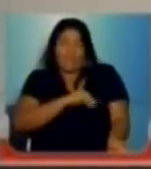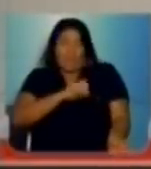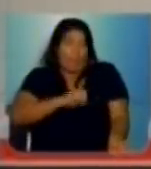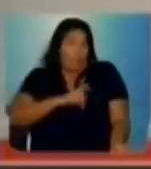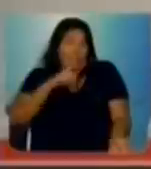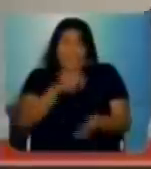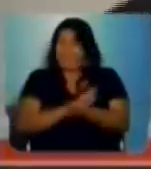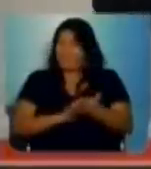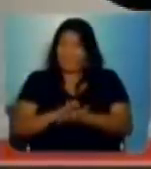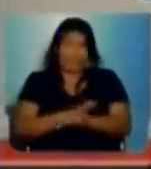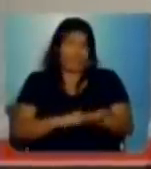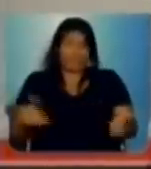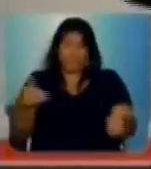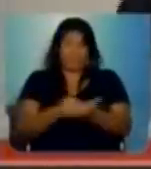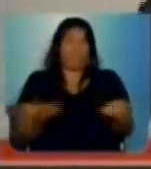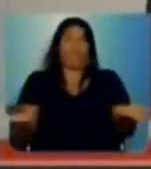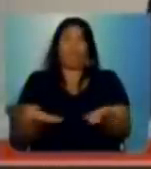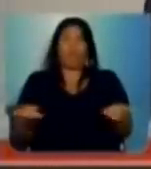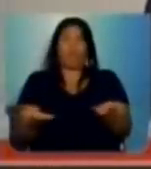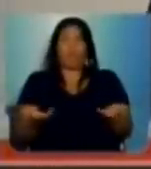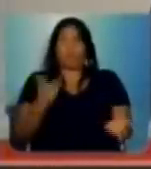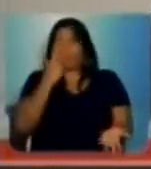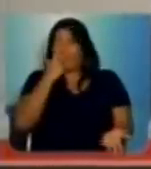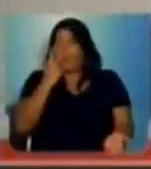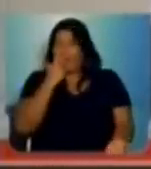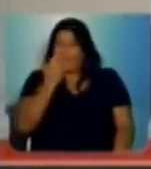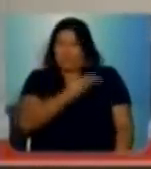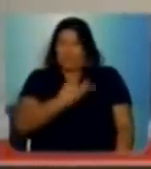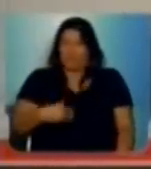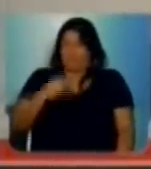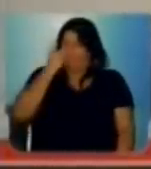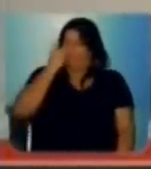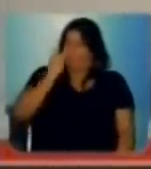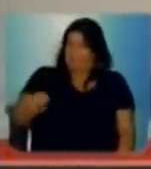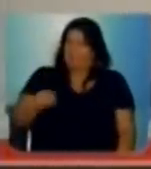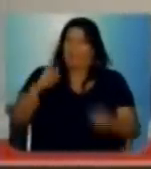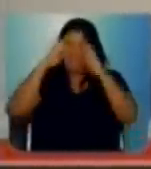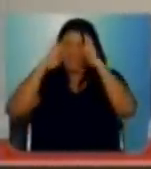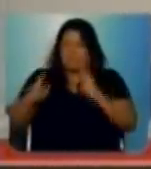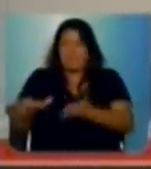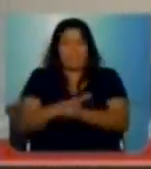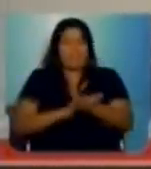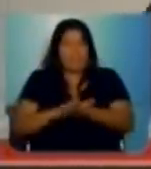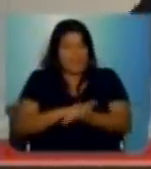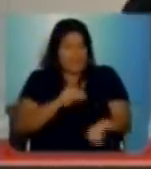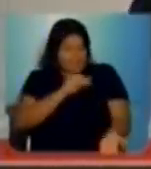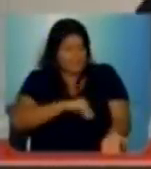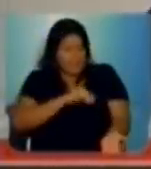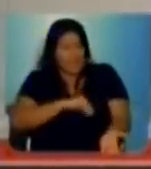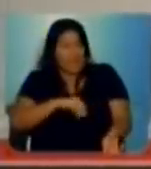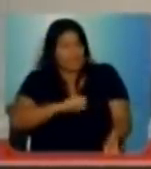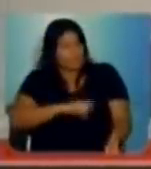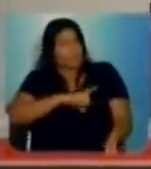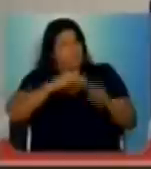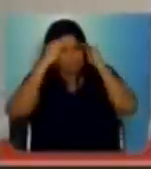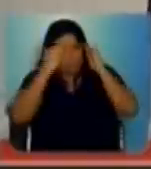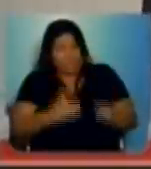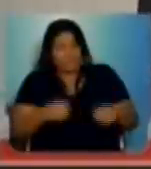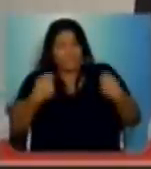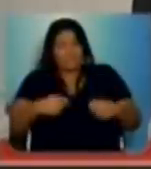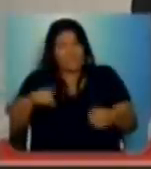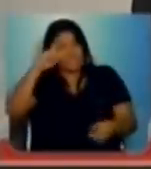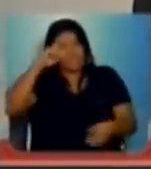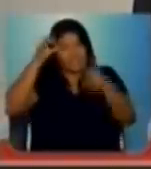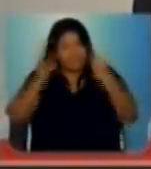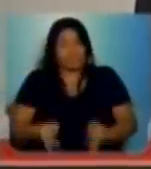salarial. O governo tem desrespeitado a lei do piso salarial, a lei da data